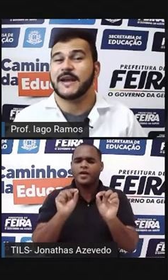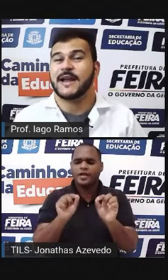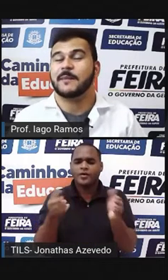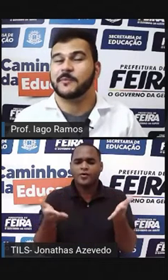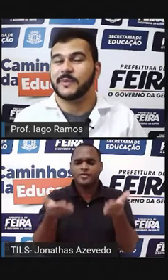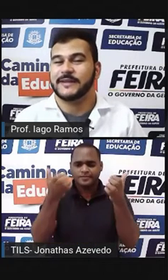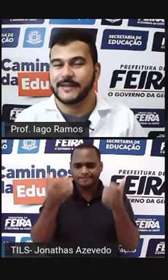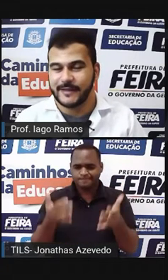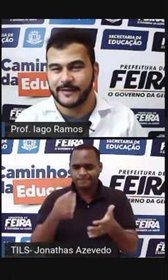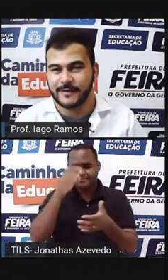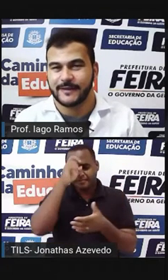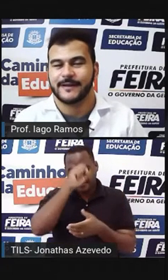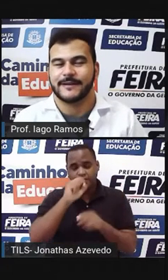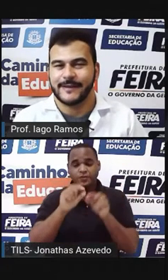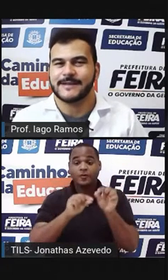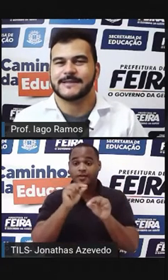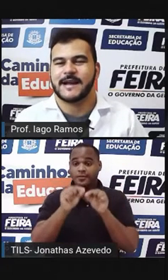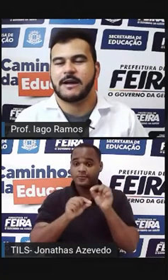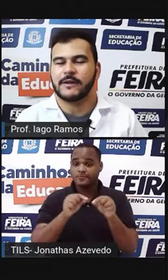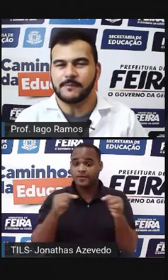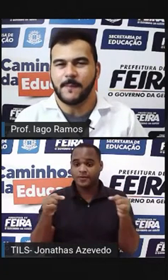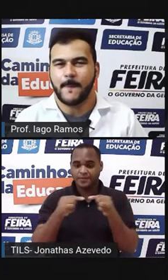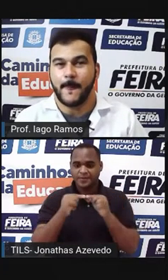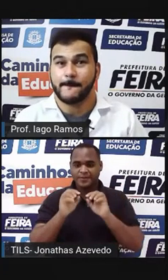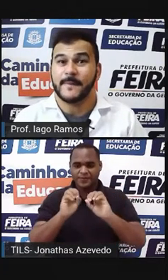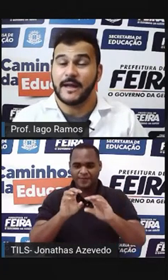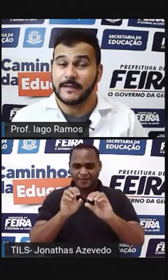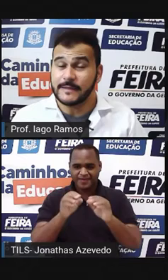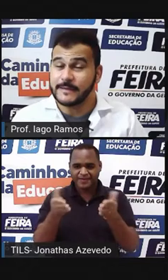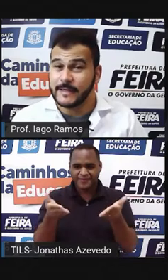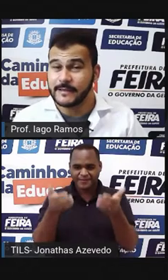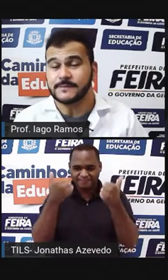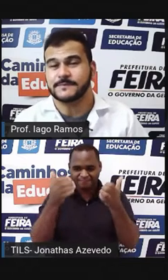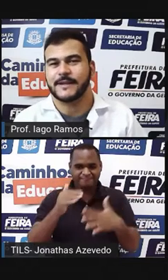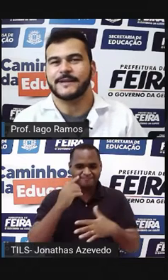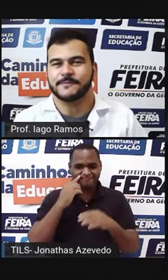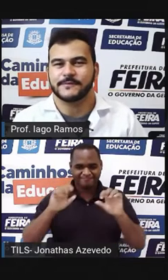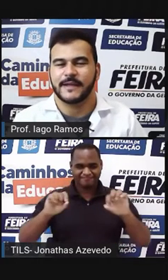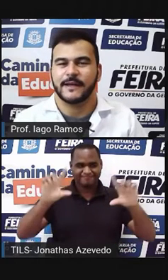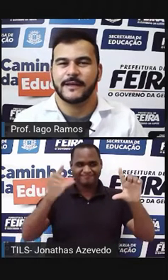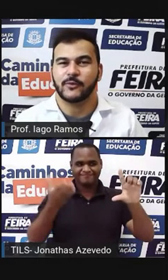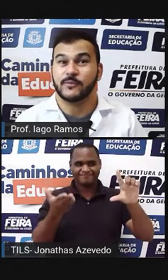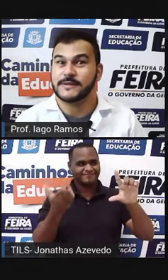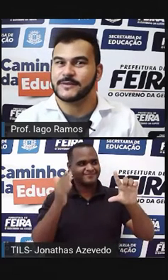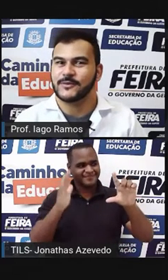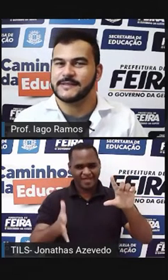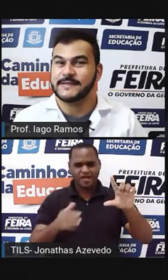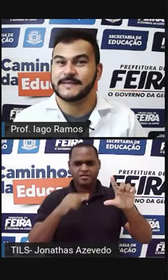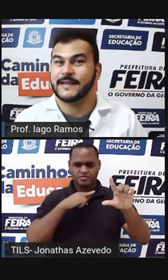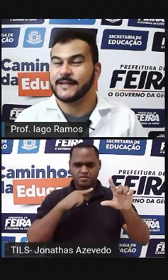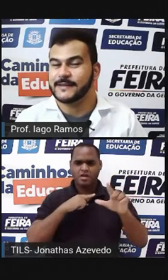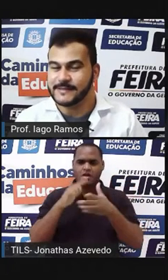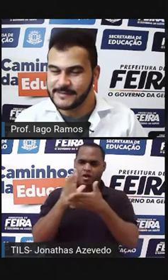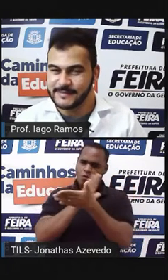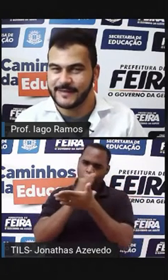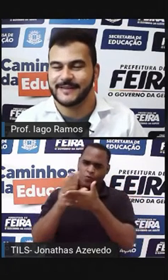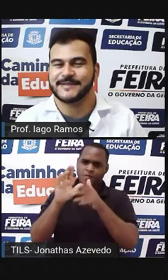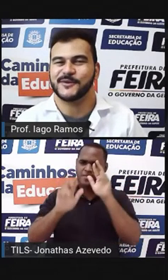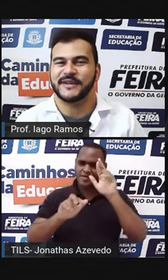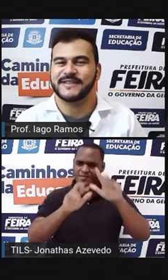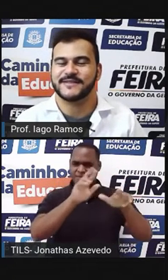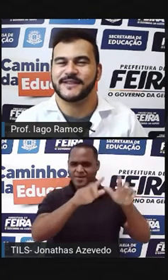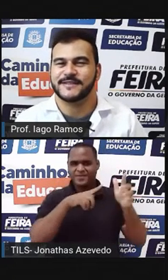para aprender nessa aula, ali na tela, né? Tem ali algumas coisas escritas